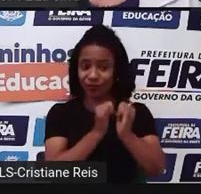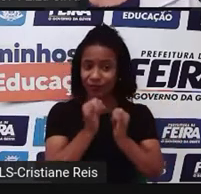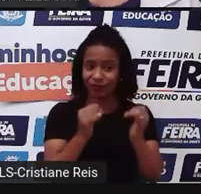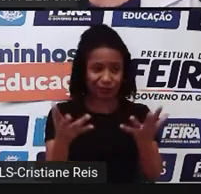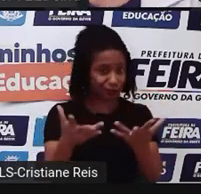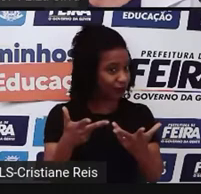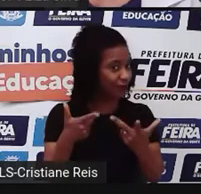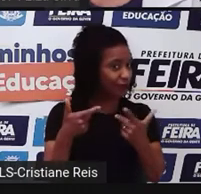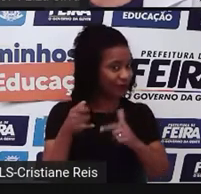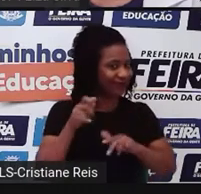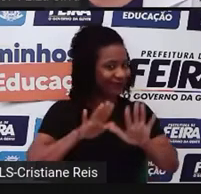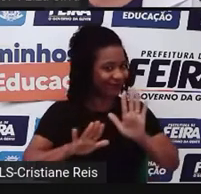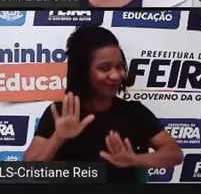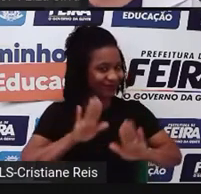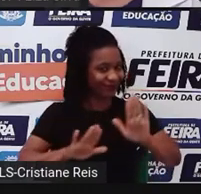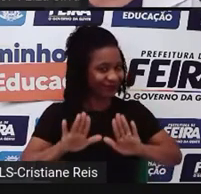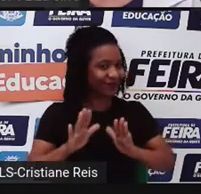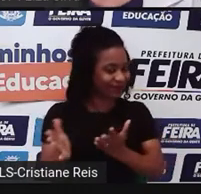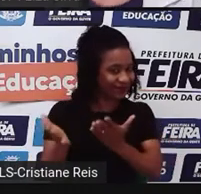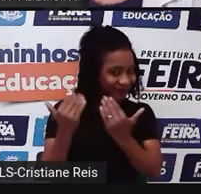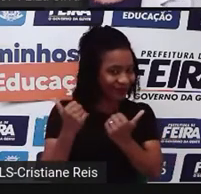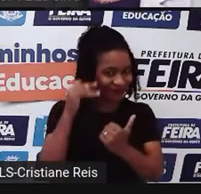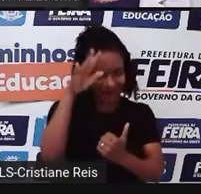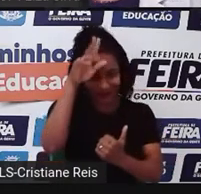Let's do this. Vamos fazer isto?